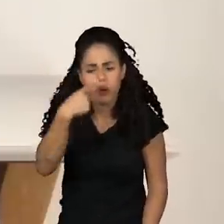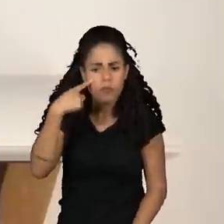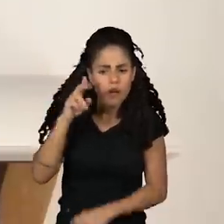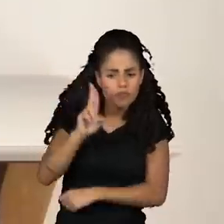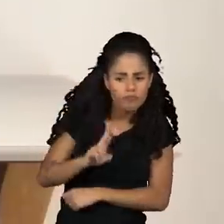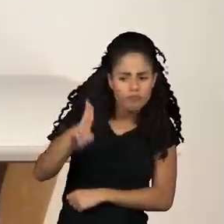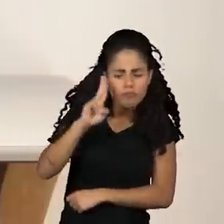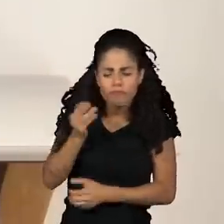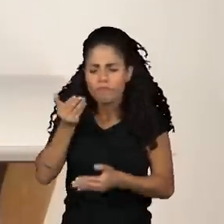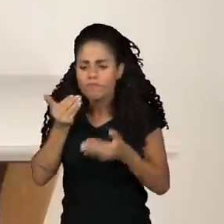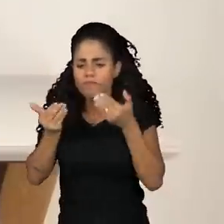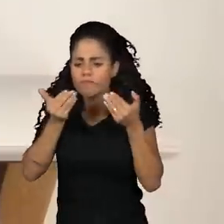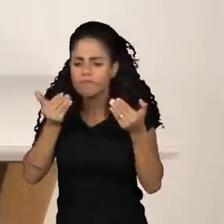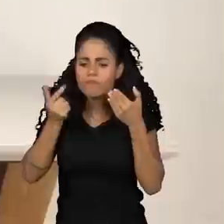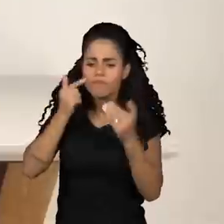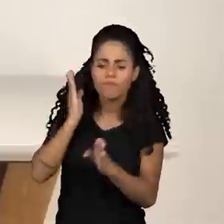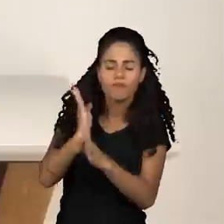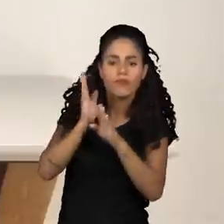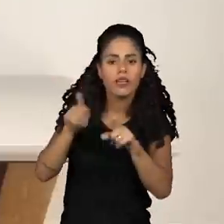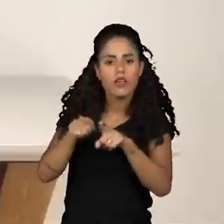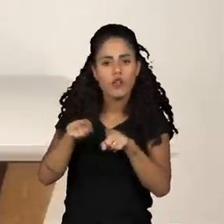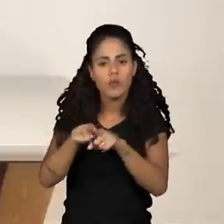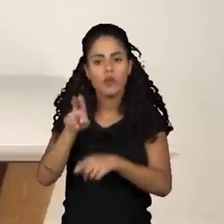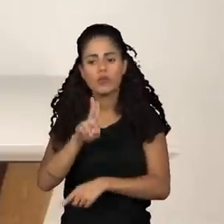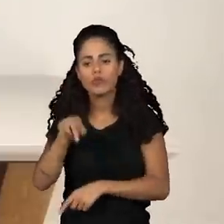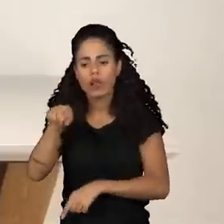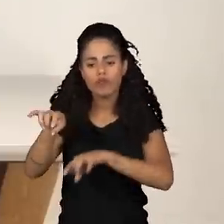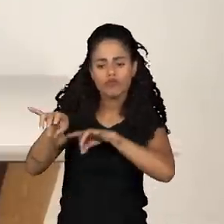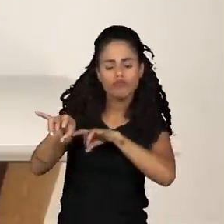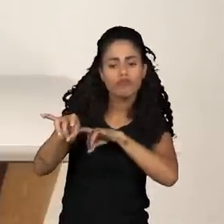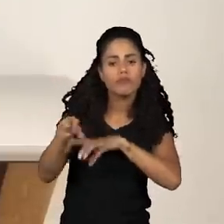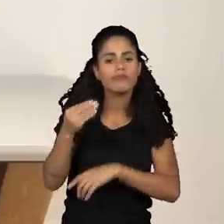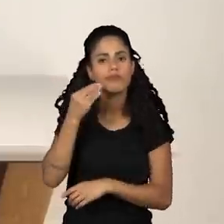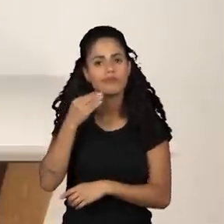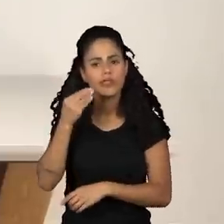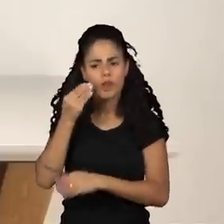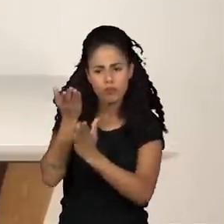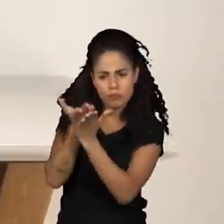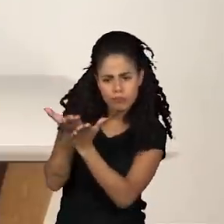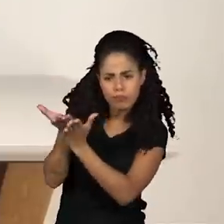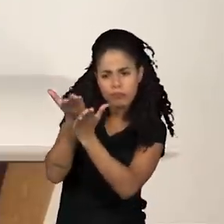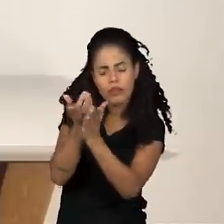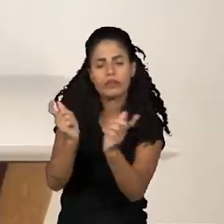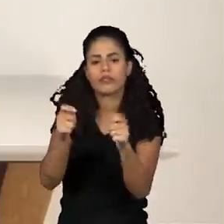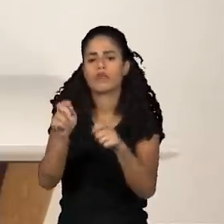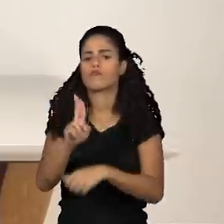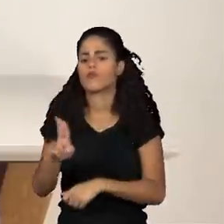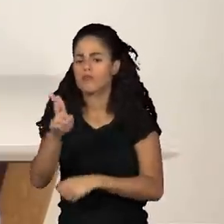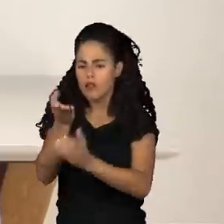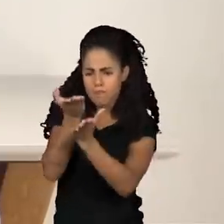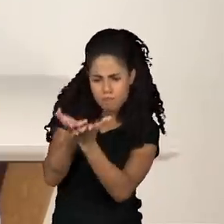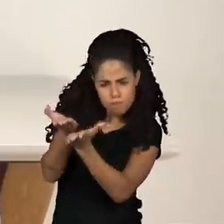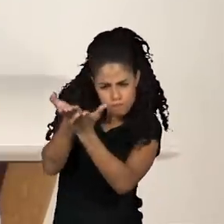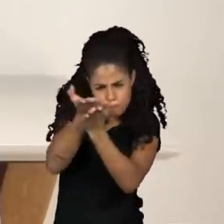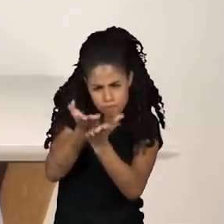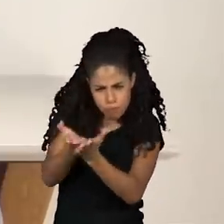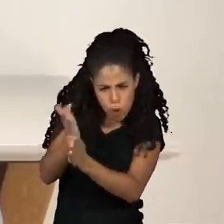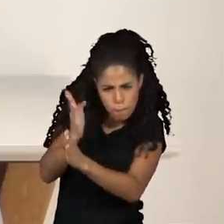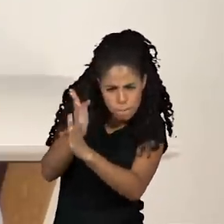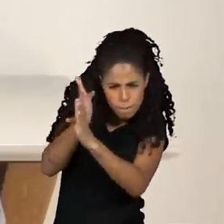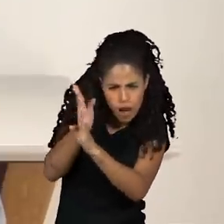chamamos de procedimentos de descompressão, e que isso permitiu a gente estar, então,